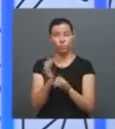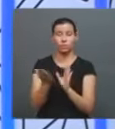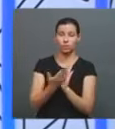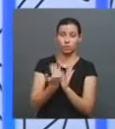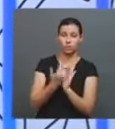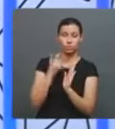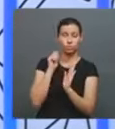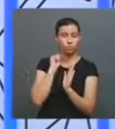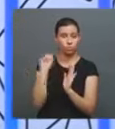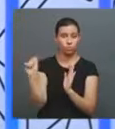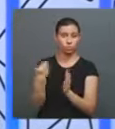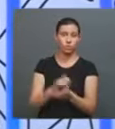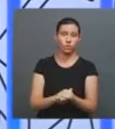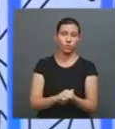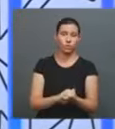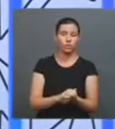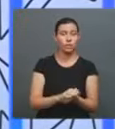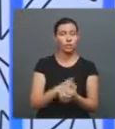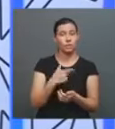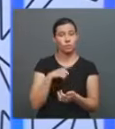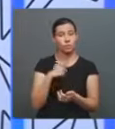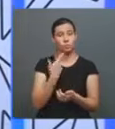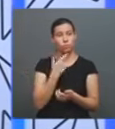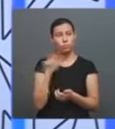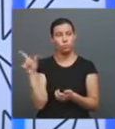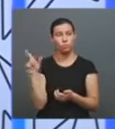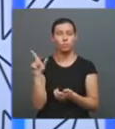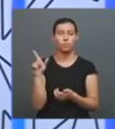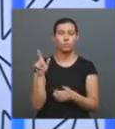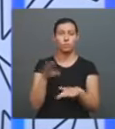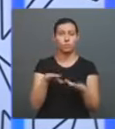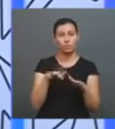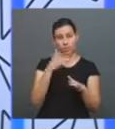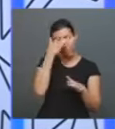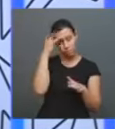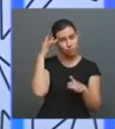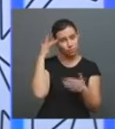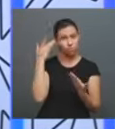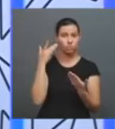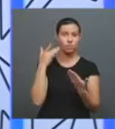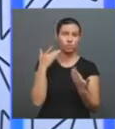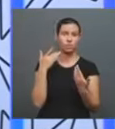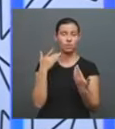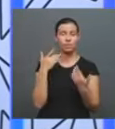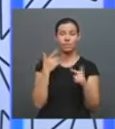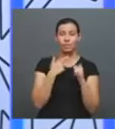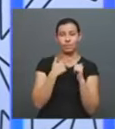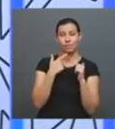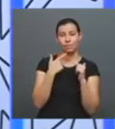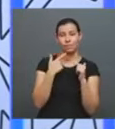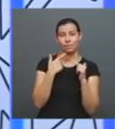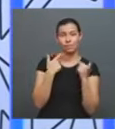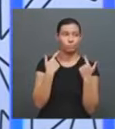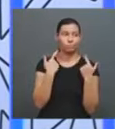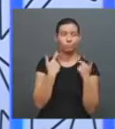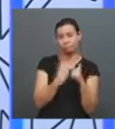às vezes não são autores, tem a grande figura do ghostwriter, que ainda é muito polêmica no nosso país, devido à nossa legislação de direitos autorais.